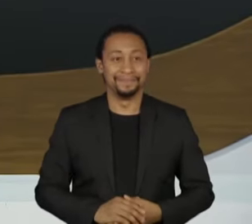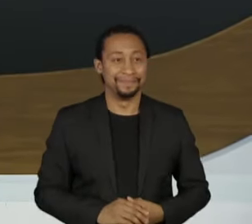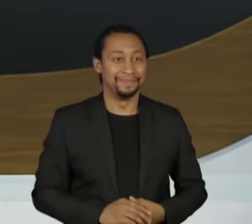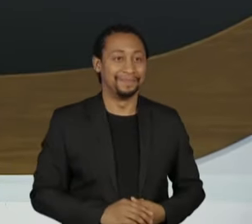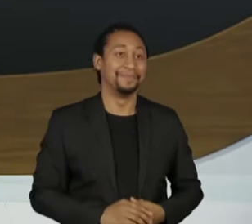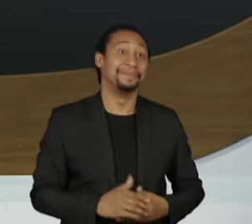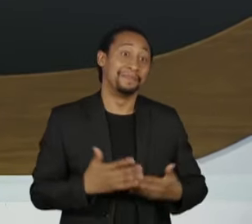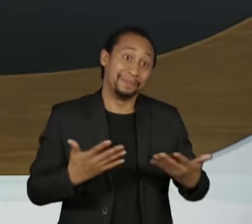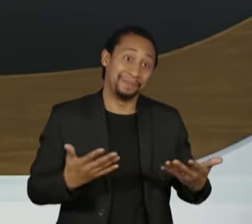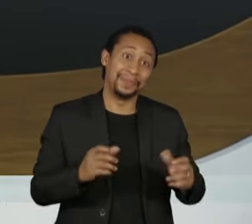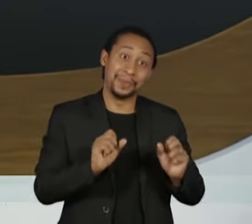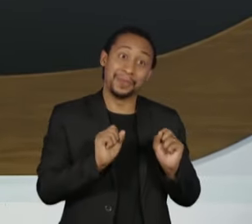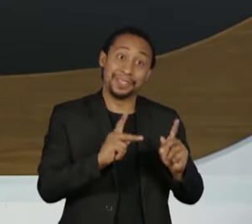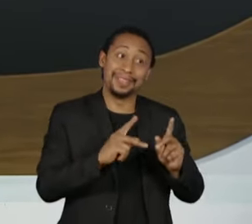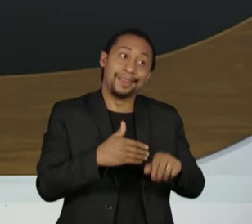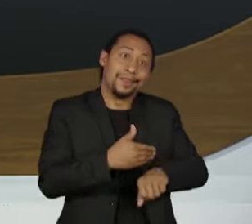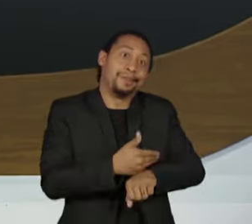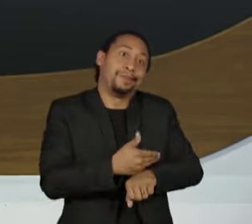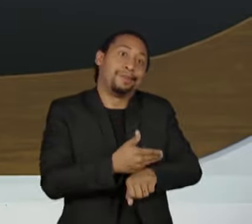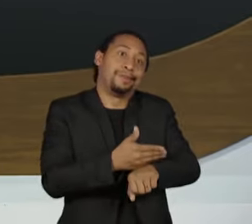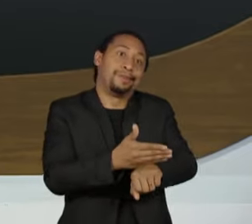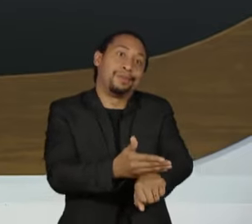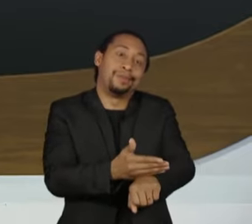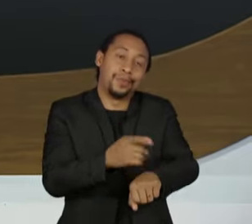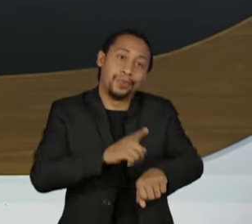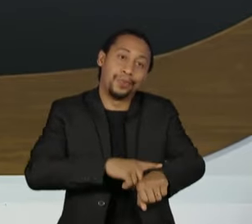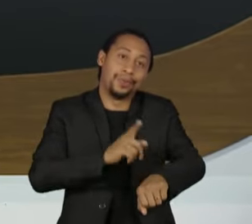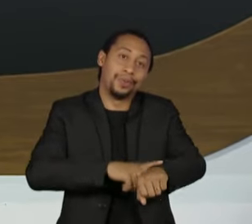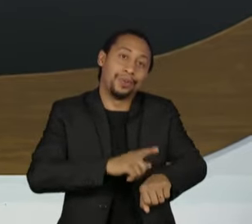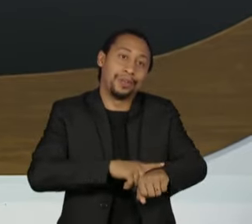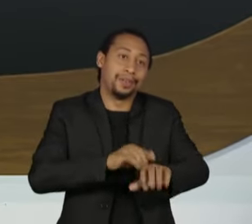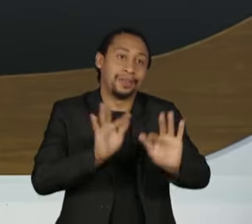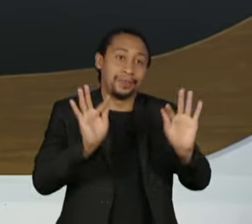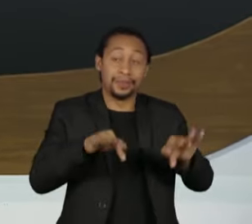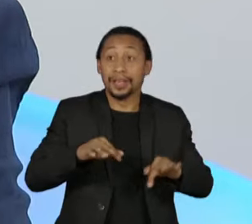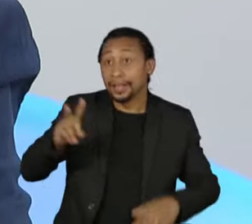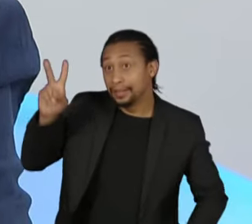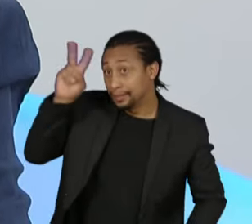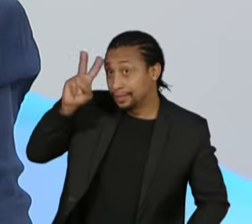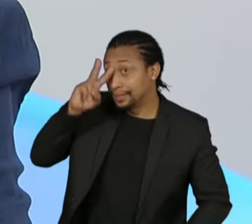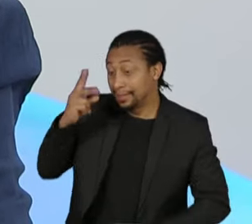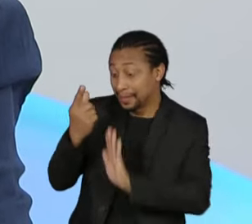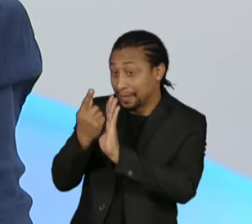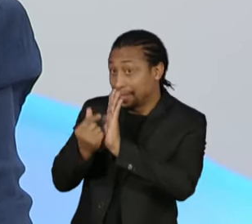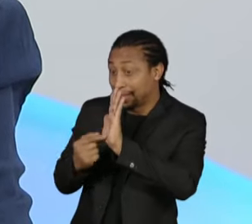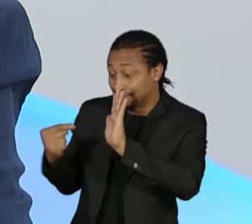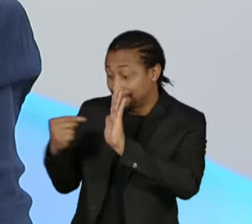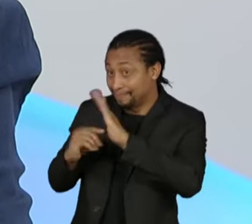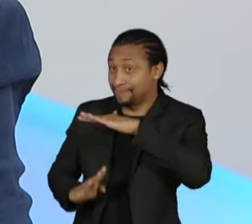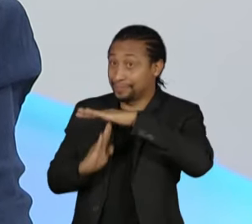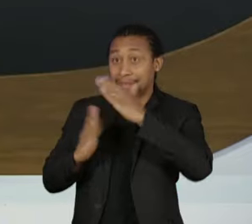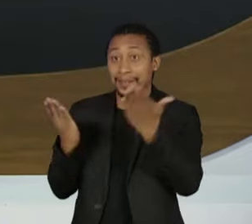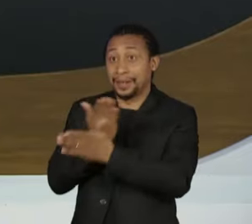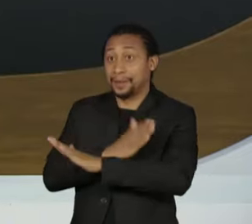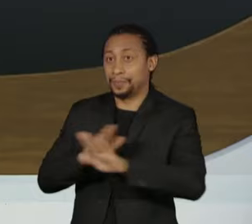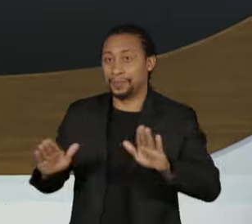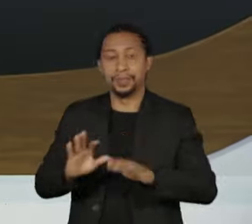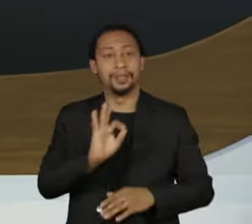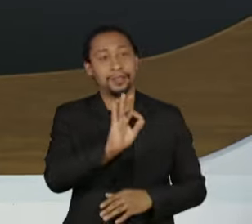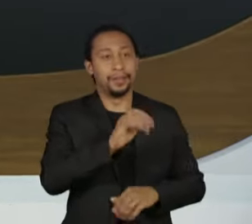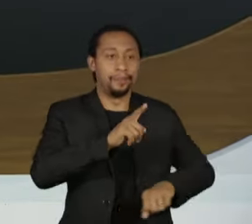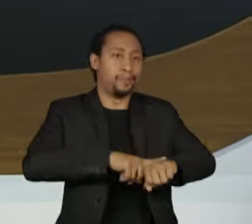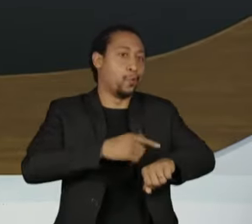com um certo déficit do nosso horário, eu encerro esse programa. Quebramos o teto. Quebramos o teto, o meu waiver foi